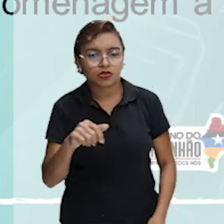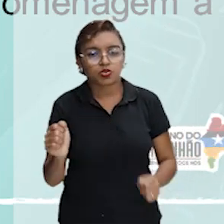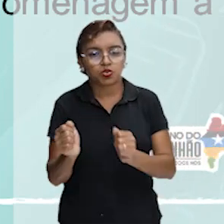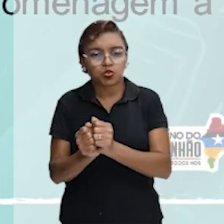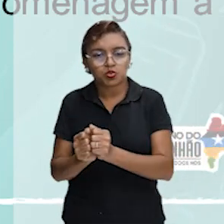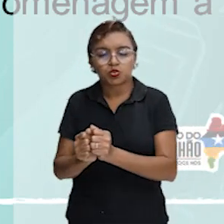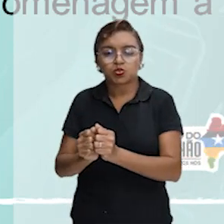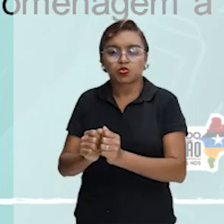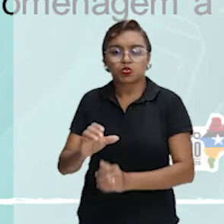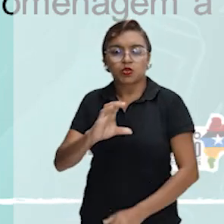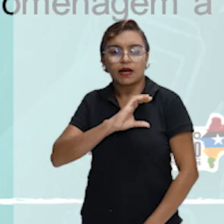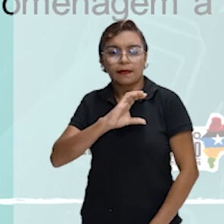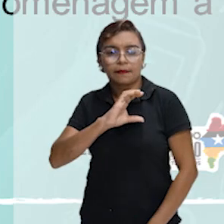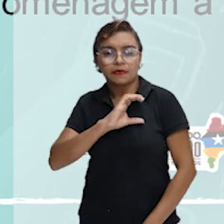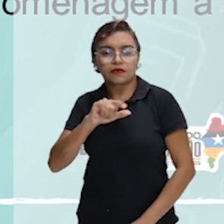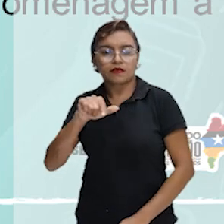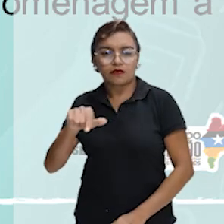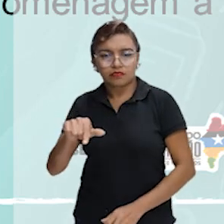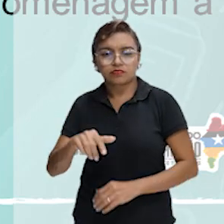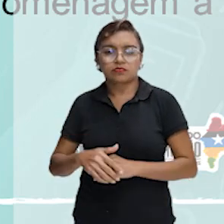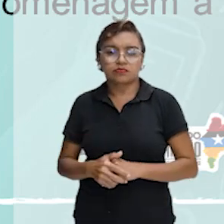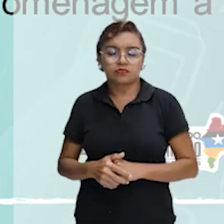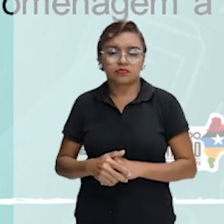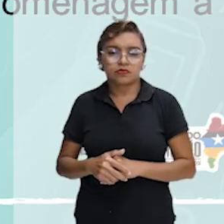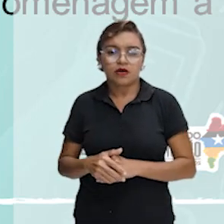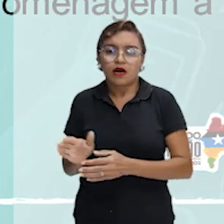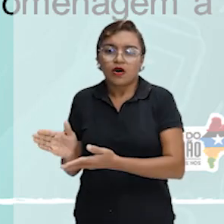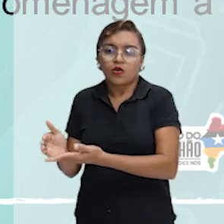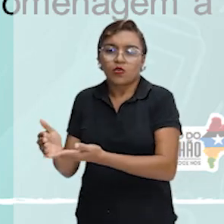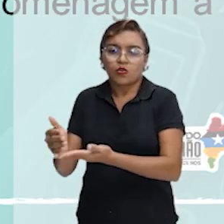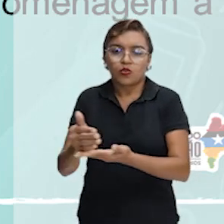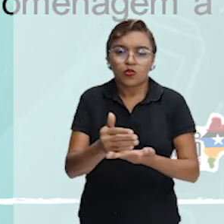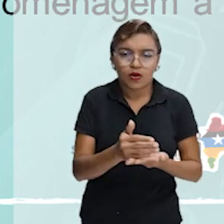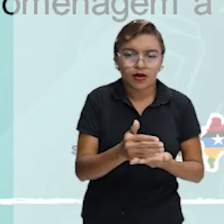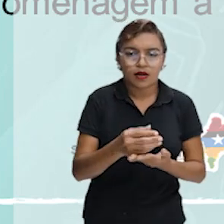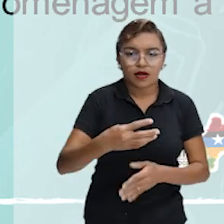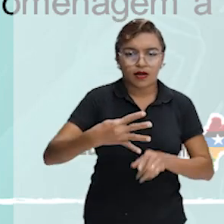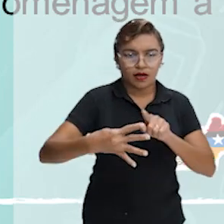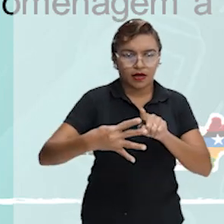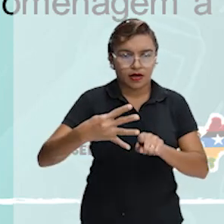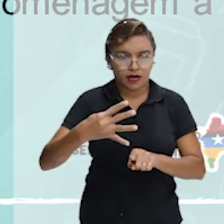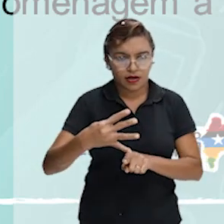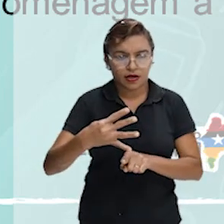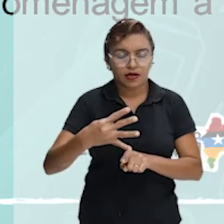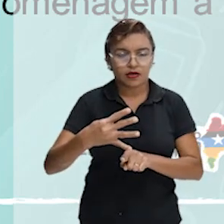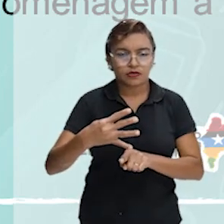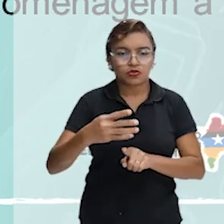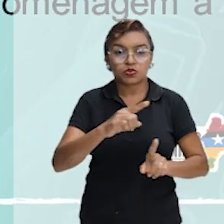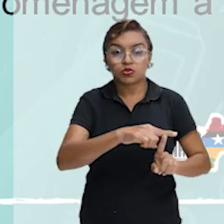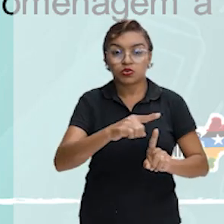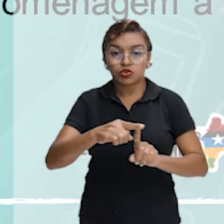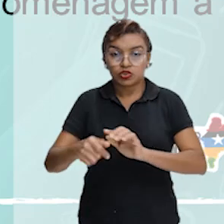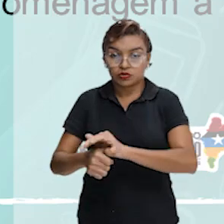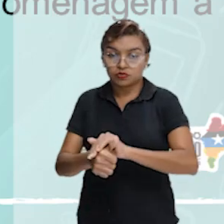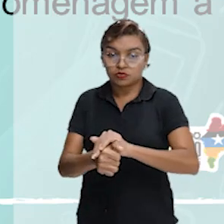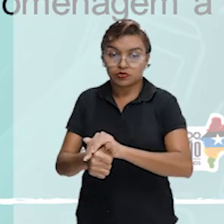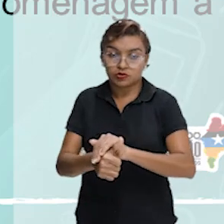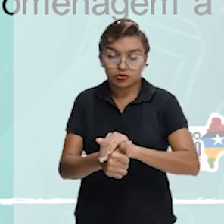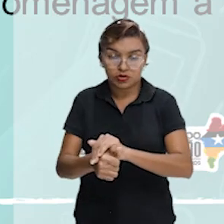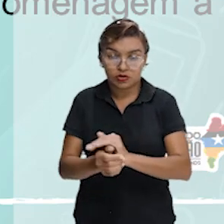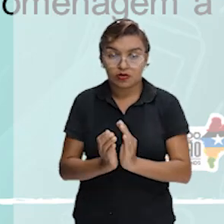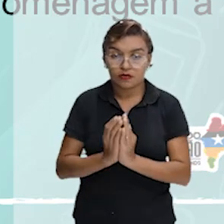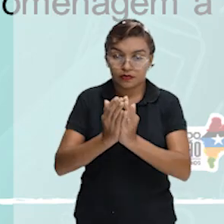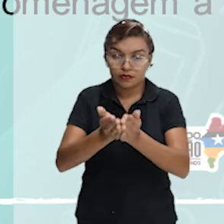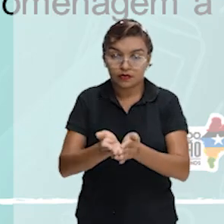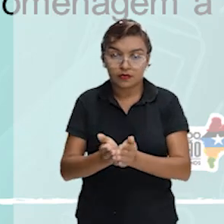Beagle, Robert Fitzroy, acolheu quatro juvenis daquela época, daquela espécie. A bordo do